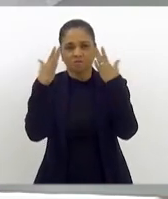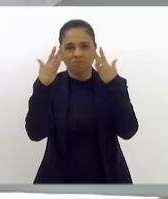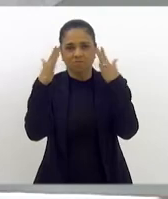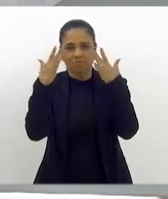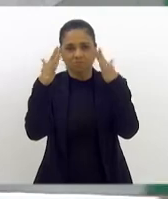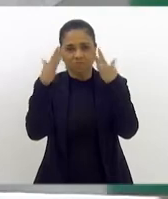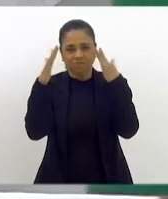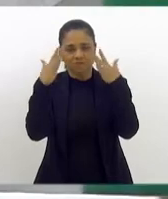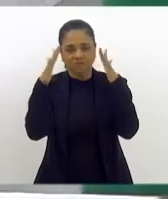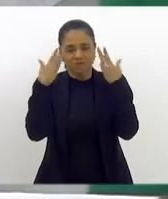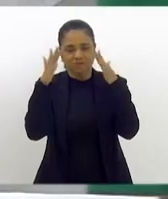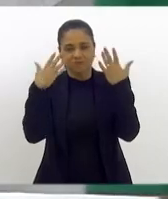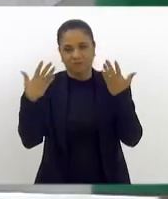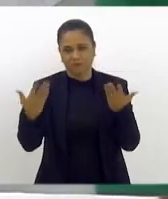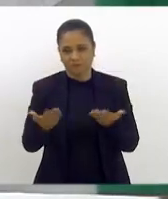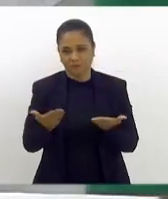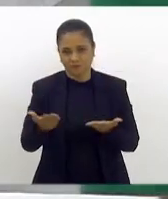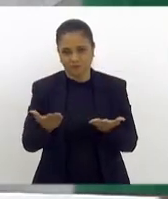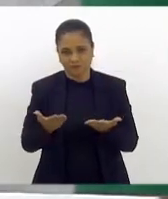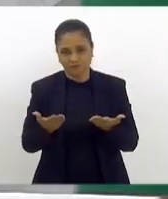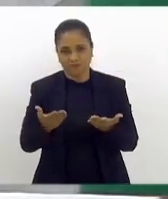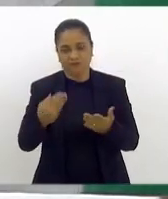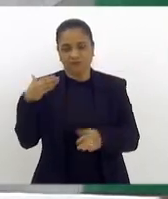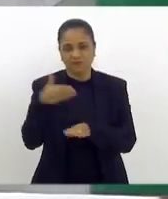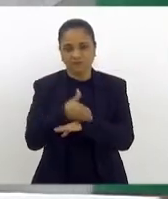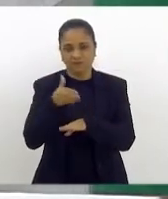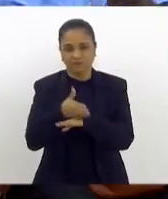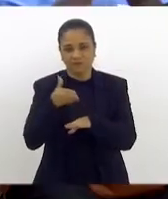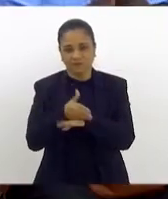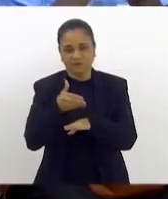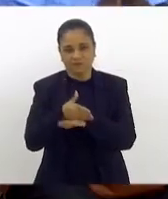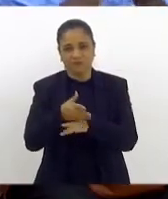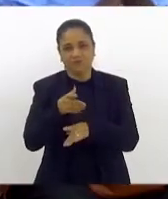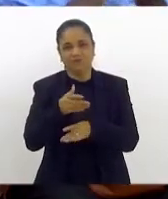nos honrando com a presença de todos. Vamos aplaudi-los?